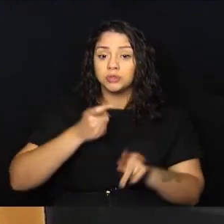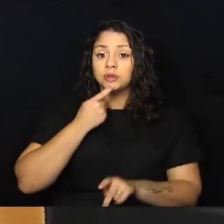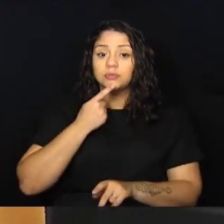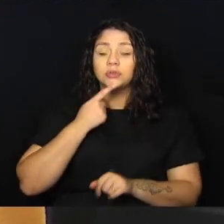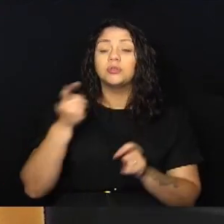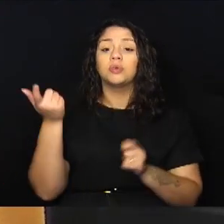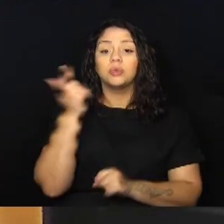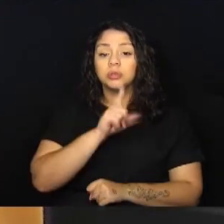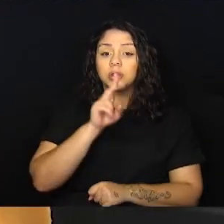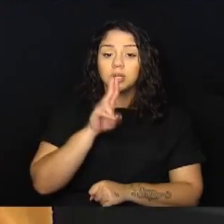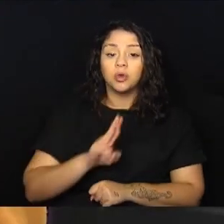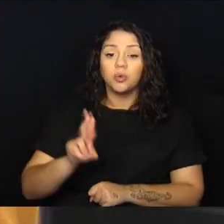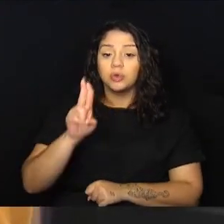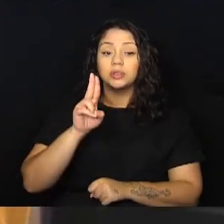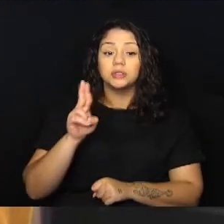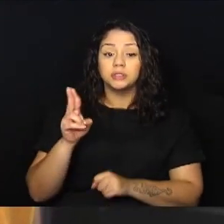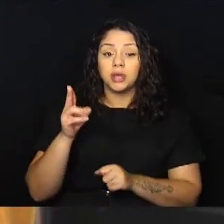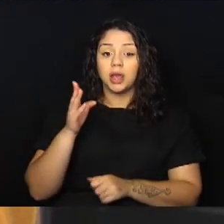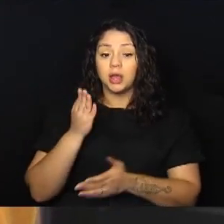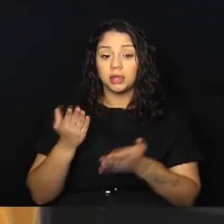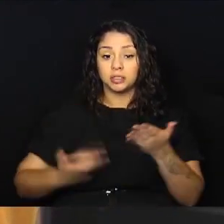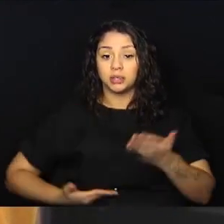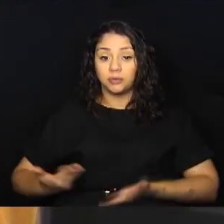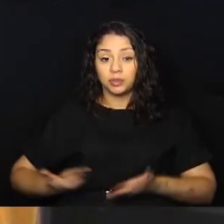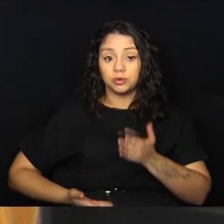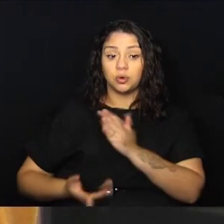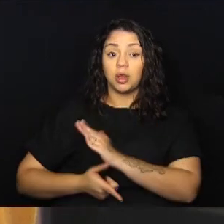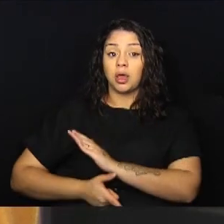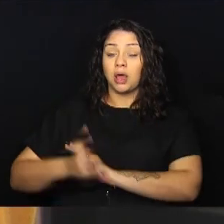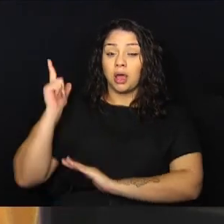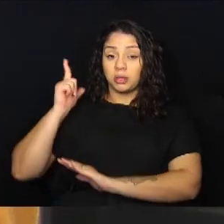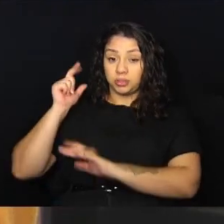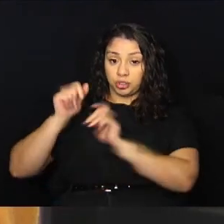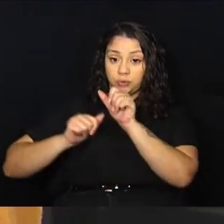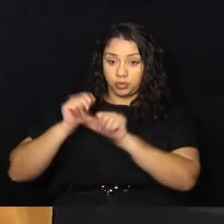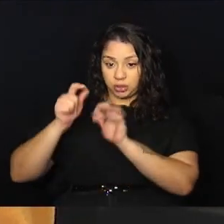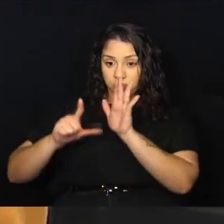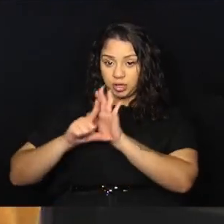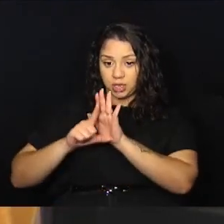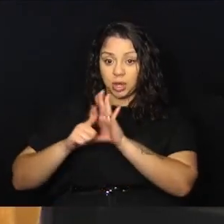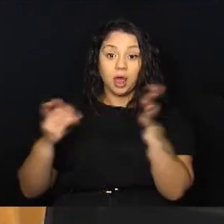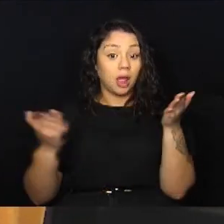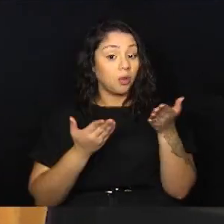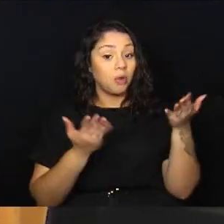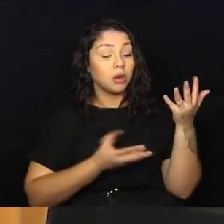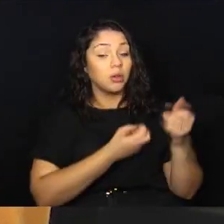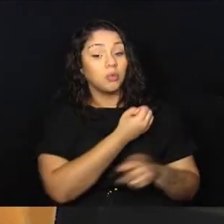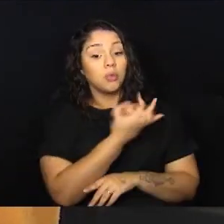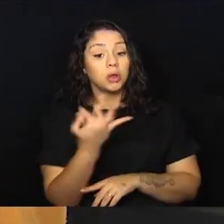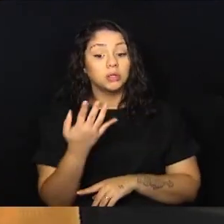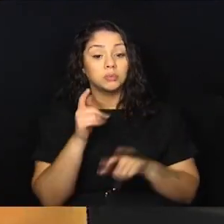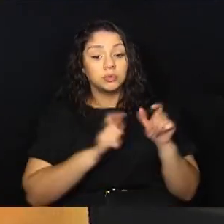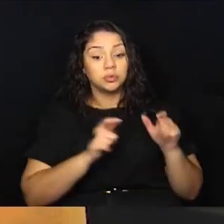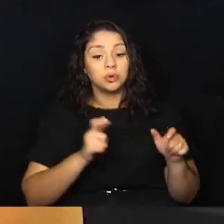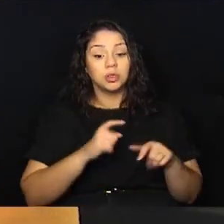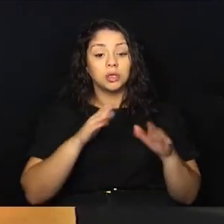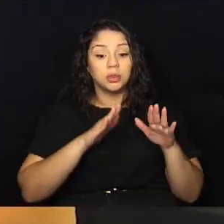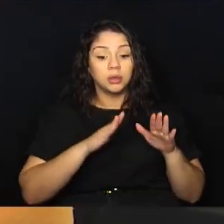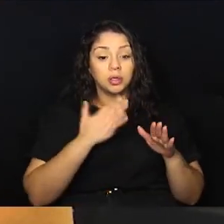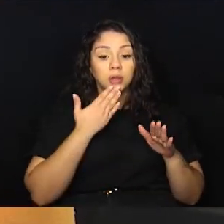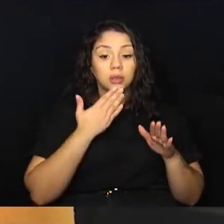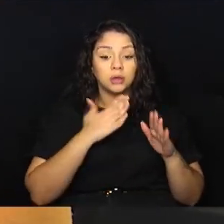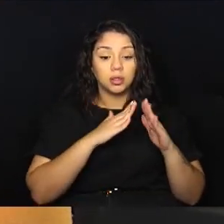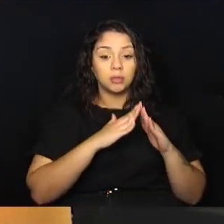população campineira conseguia utilizar o serviço gratuitamente antes da alteração da lei, e agora